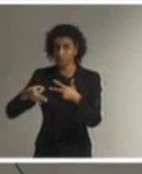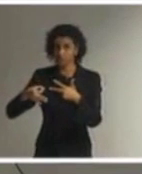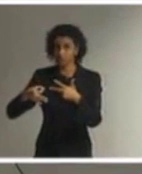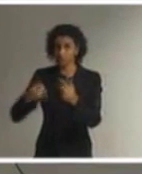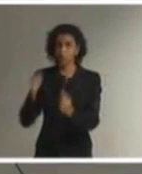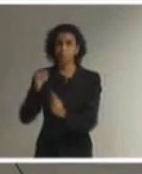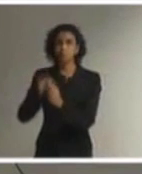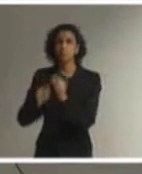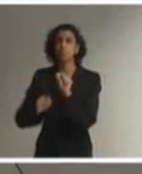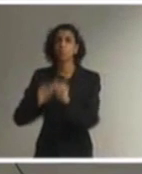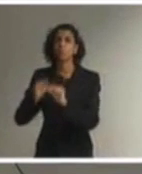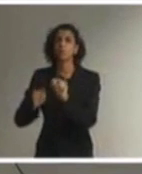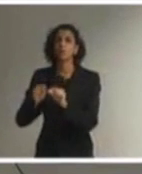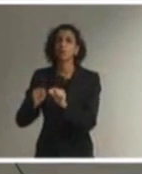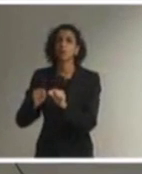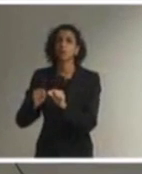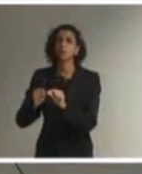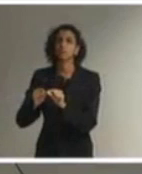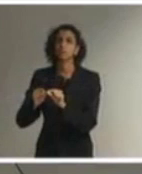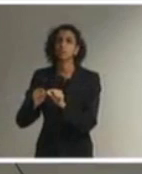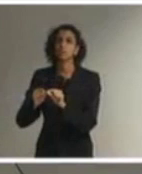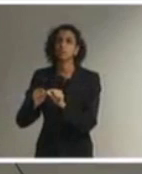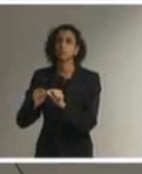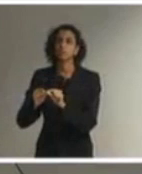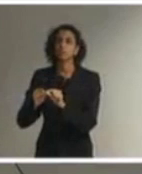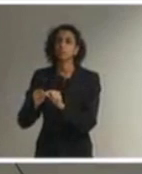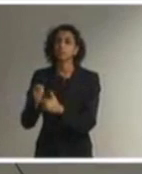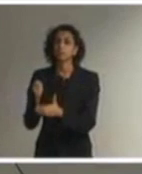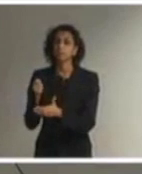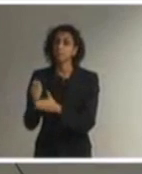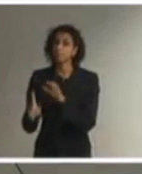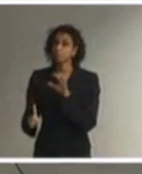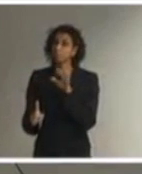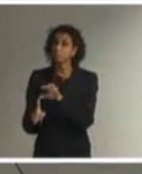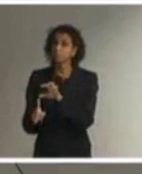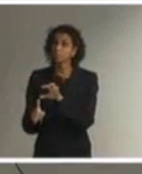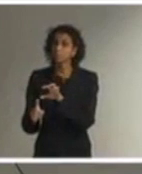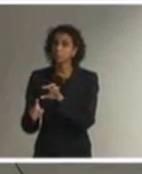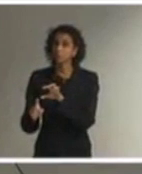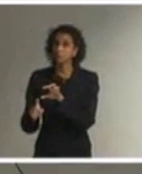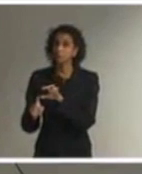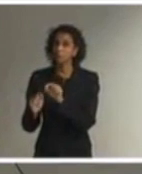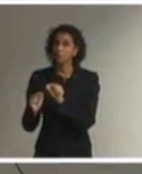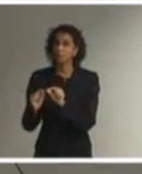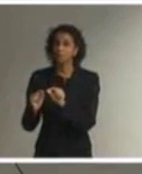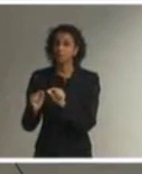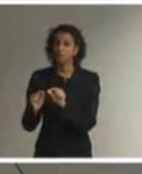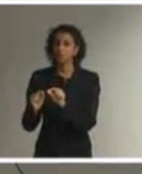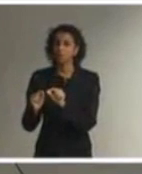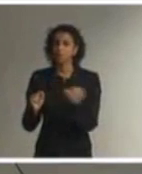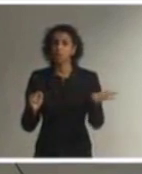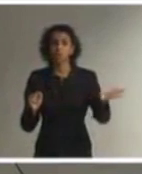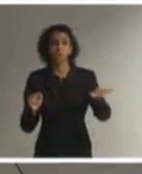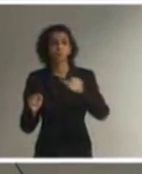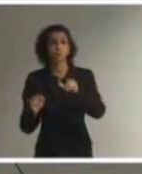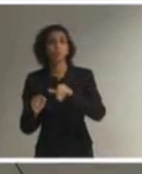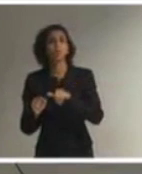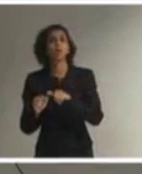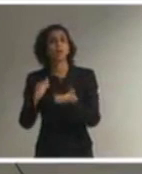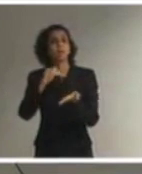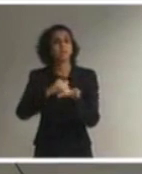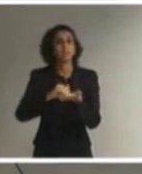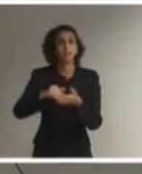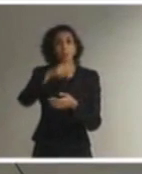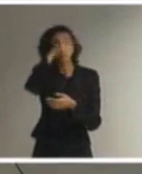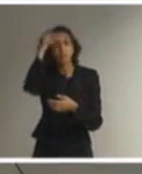compelir na esfera civil a a Secretaria Municipal a Secretaria